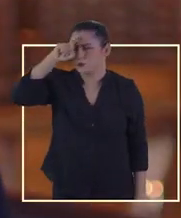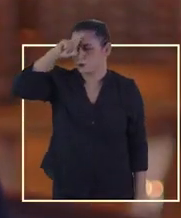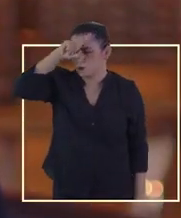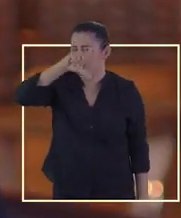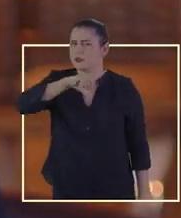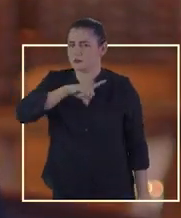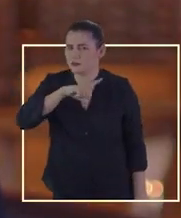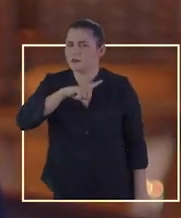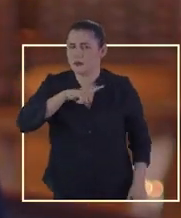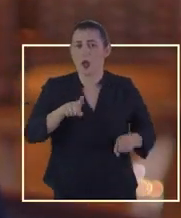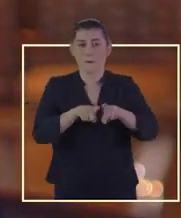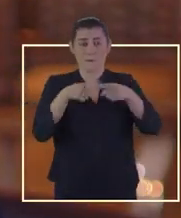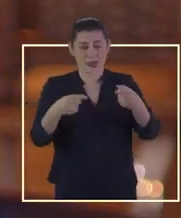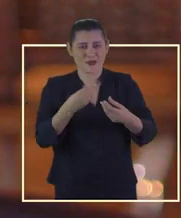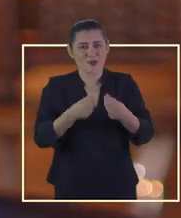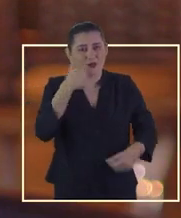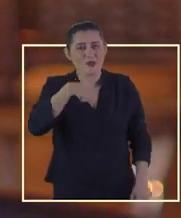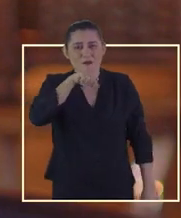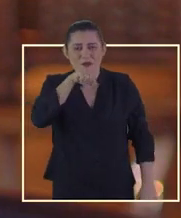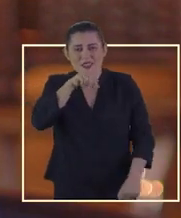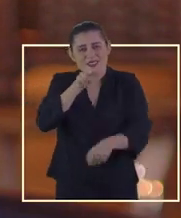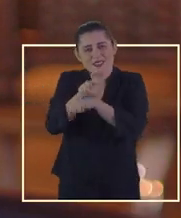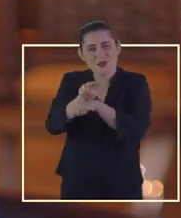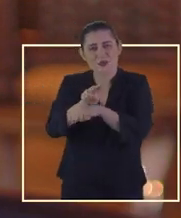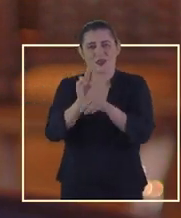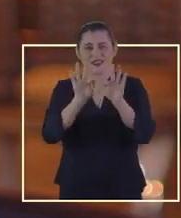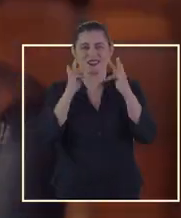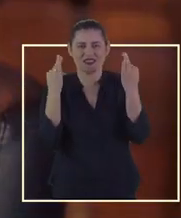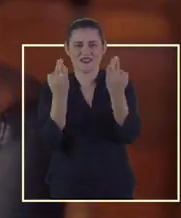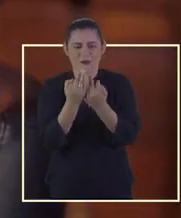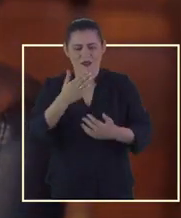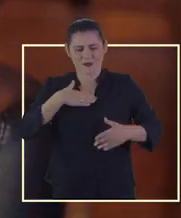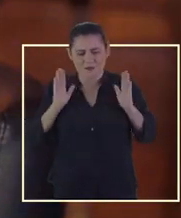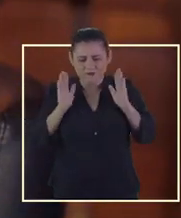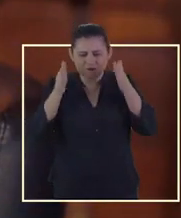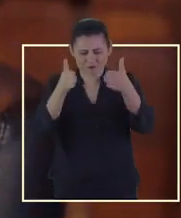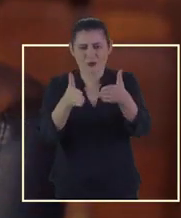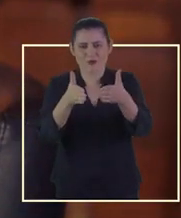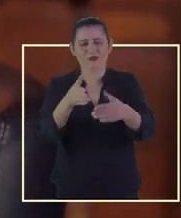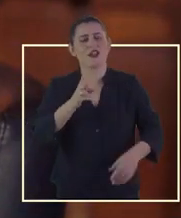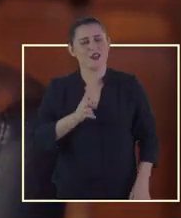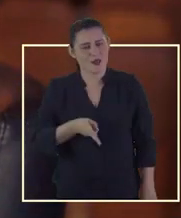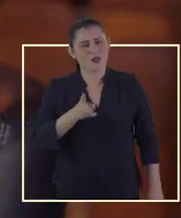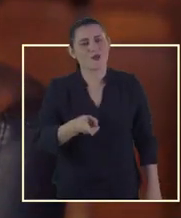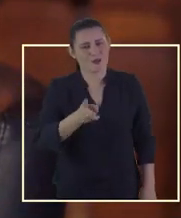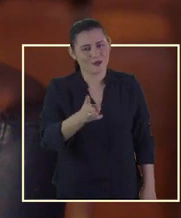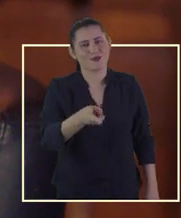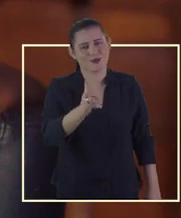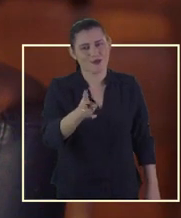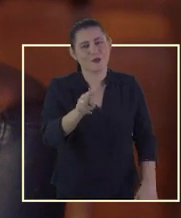desafios a serem enfrentados. Mas como uma mãe cuida da sua família, a minha prioridade foi e